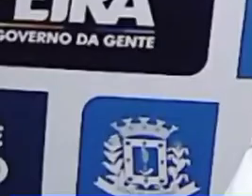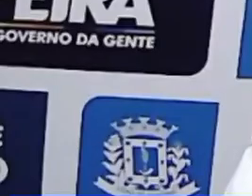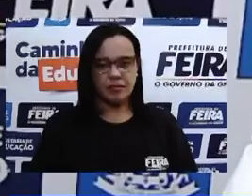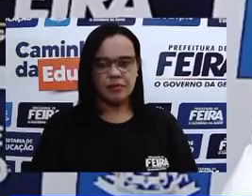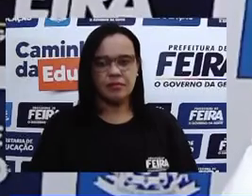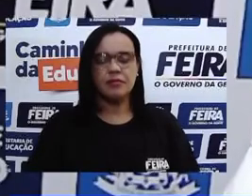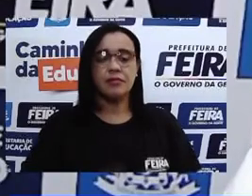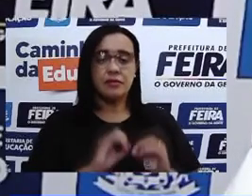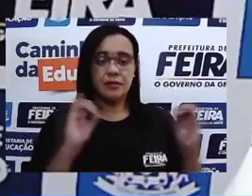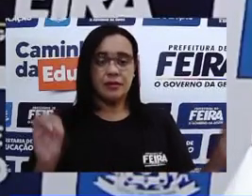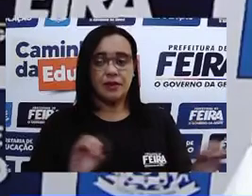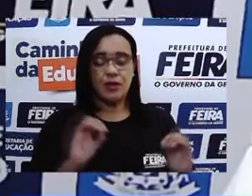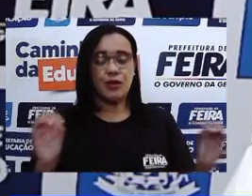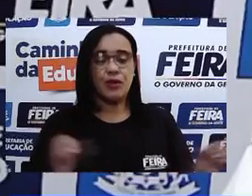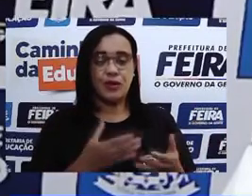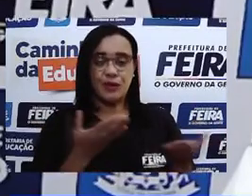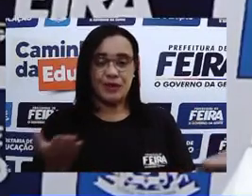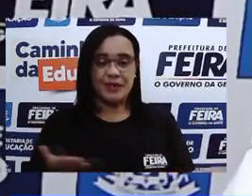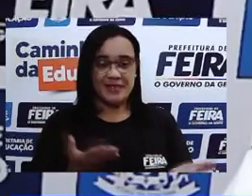Olá,